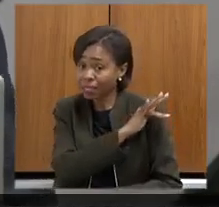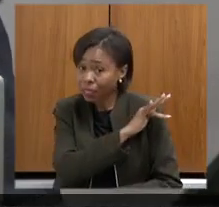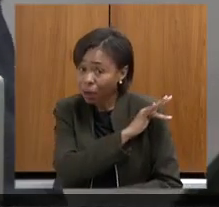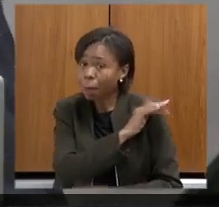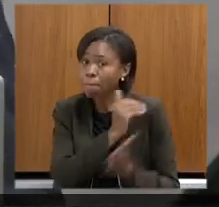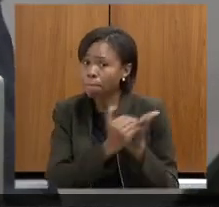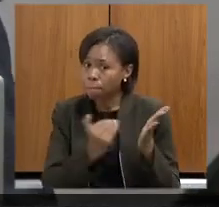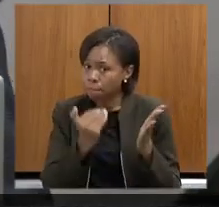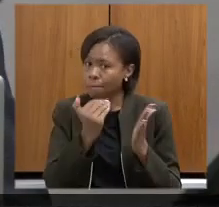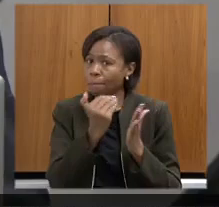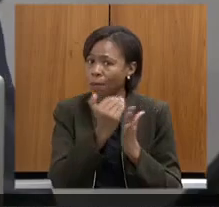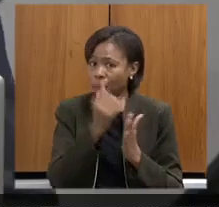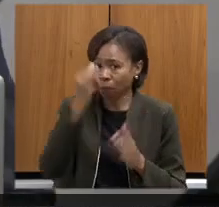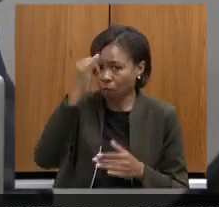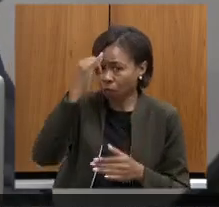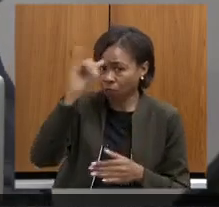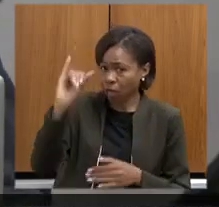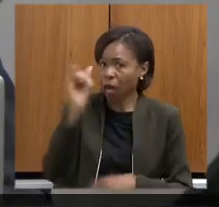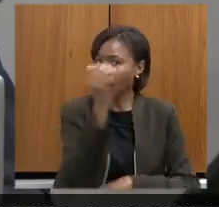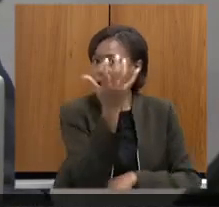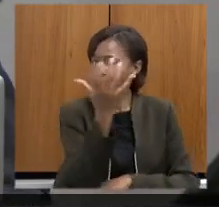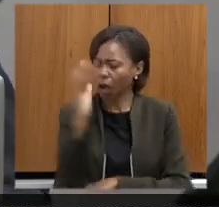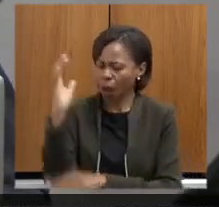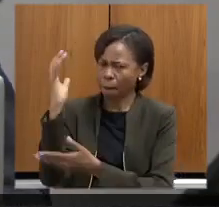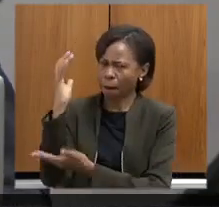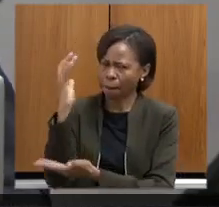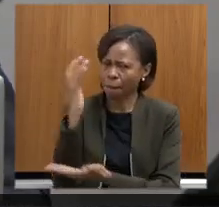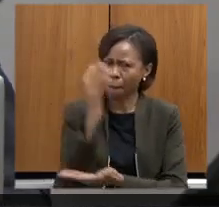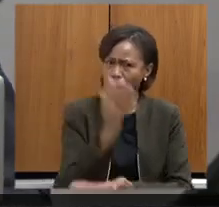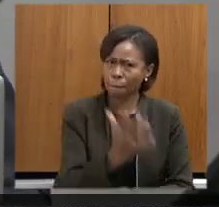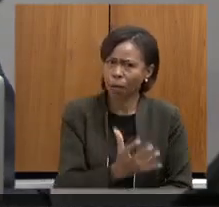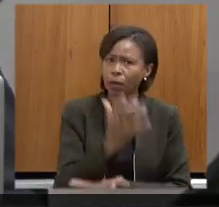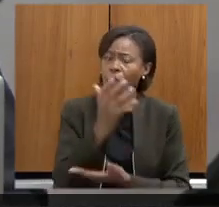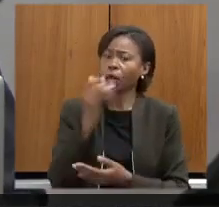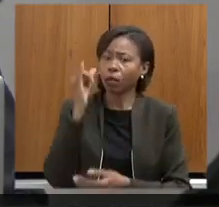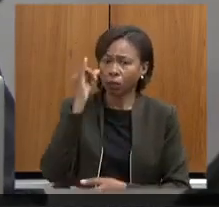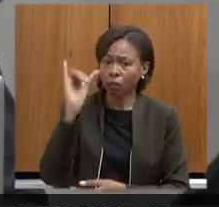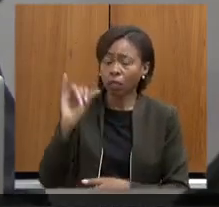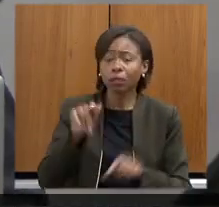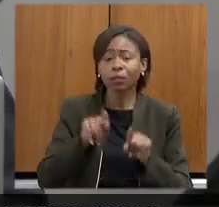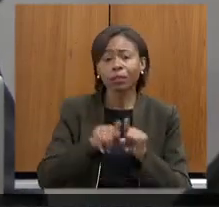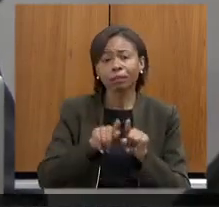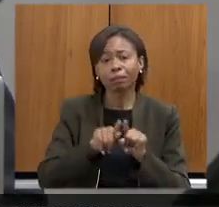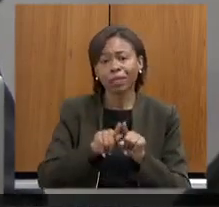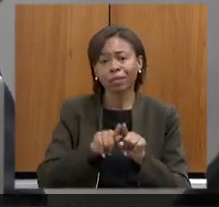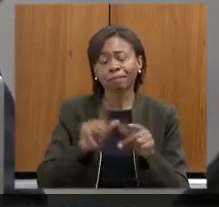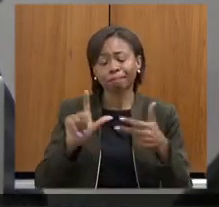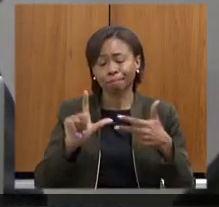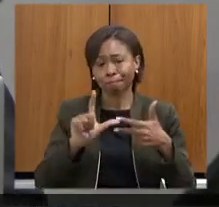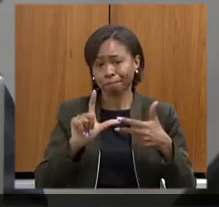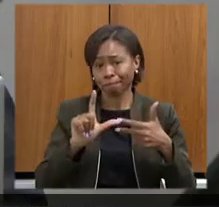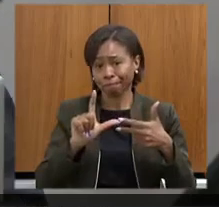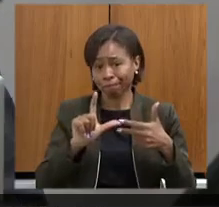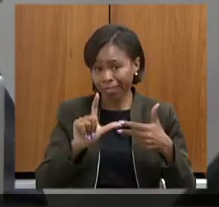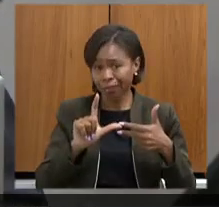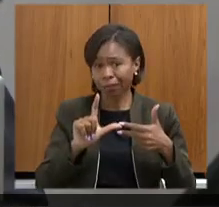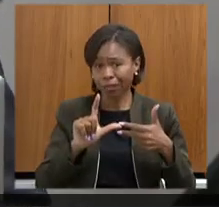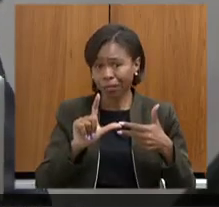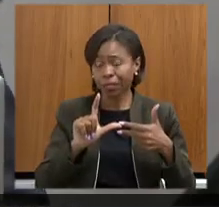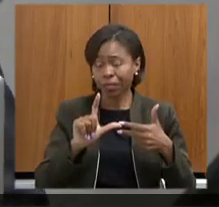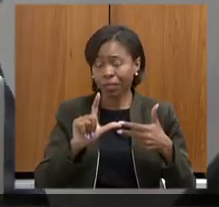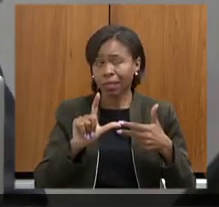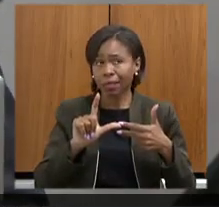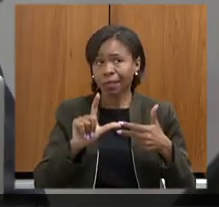desmatamento ilegal, mas também um aprimoramento legislativo em relação às autorizações